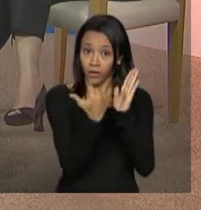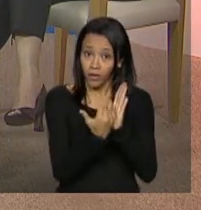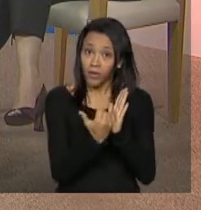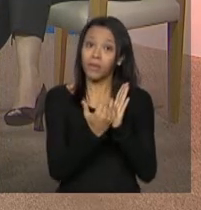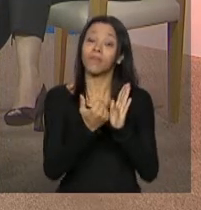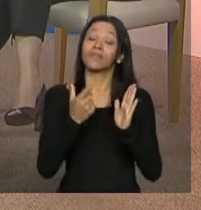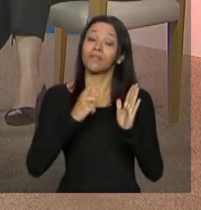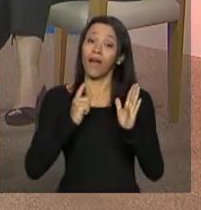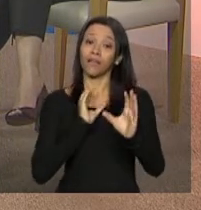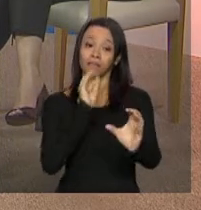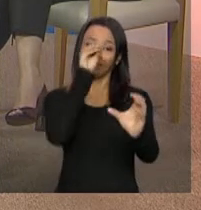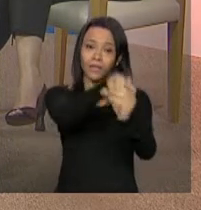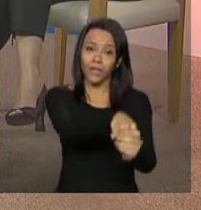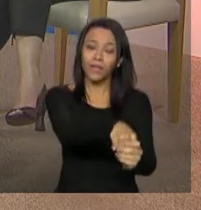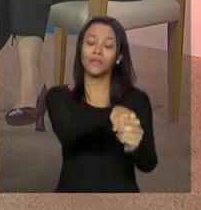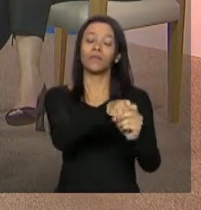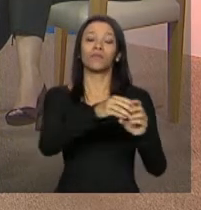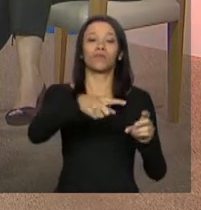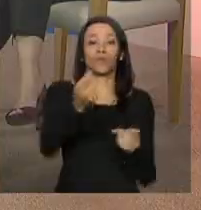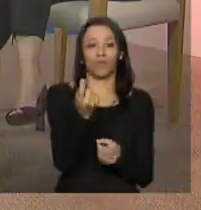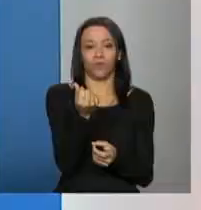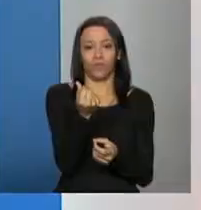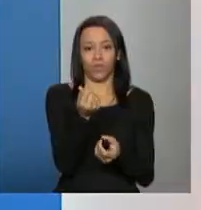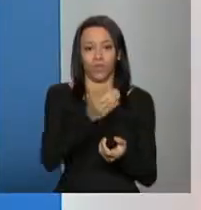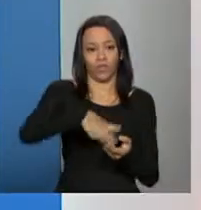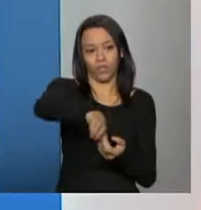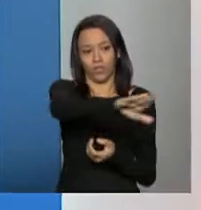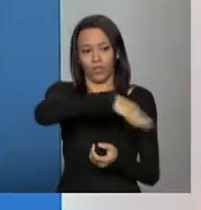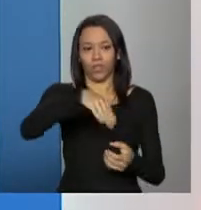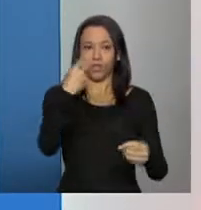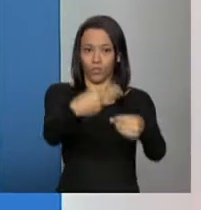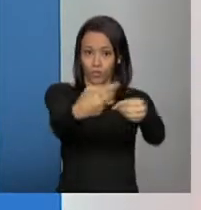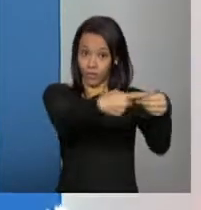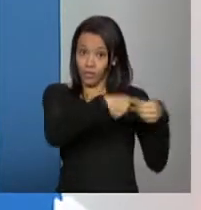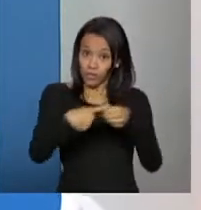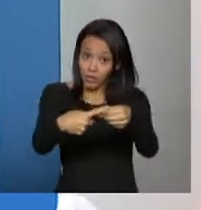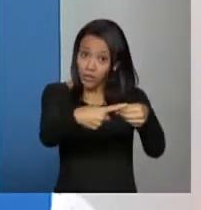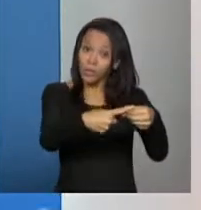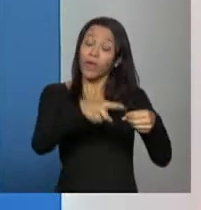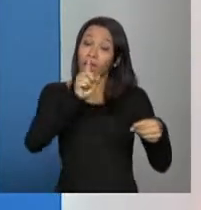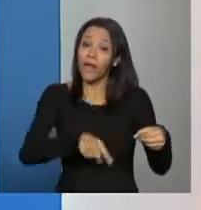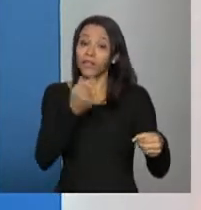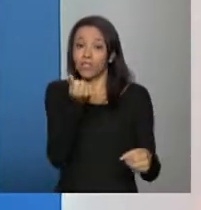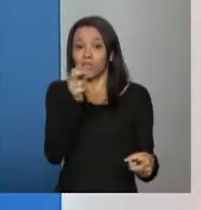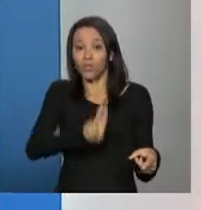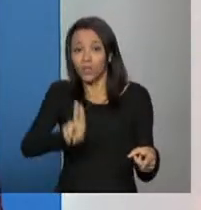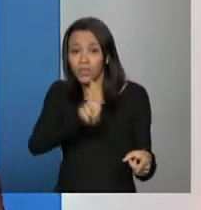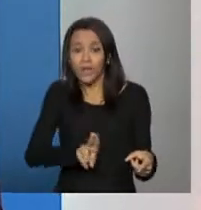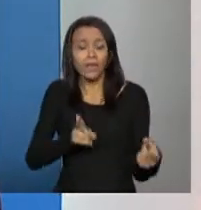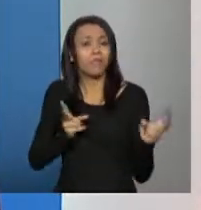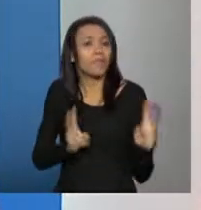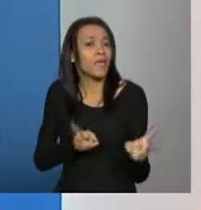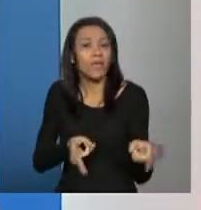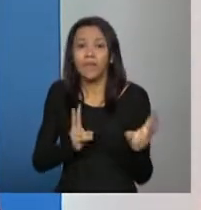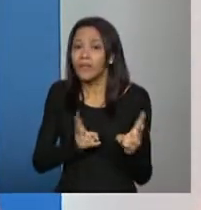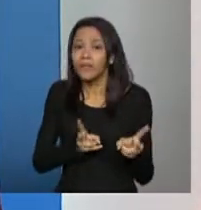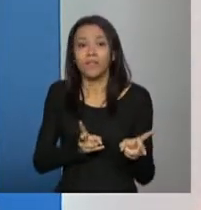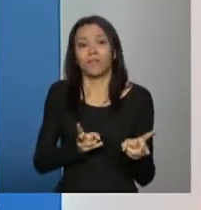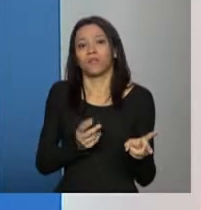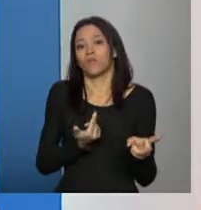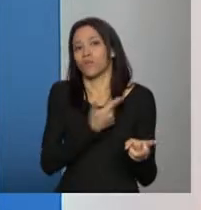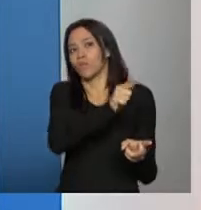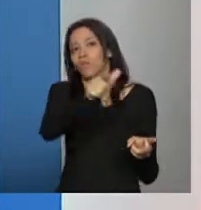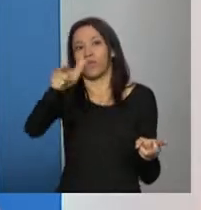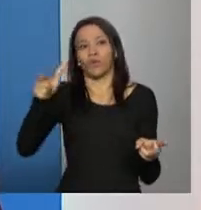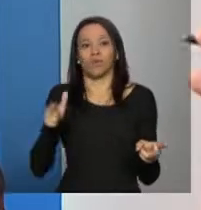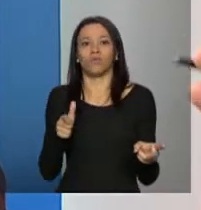orçamento do município, os recursos vindo do programa, e ele é utilizado e prestado conta da mesma maneira como os demais recursos.